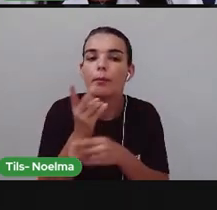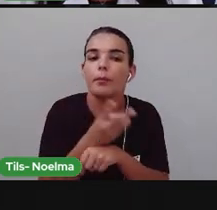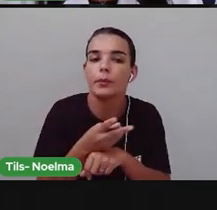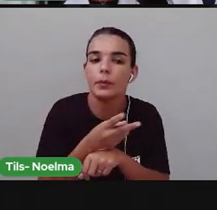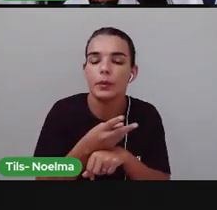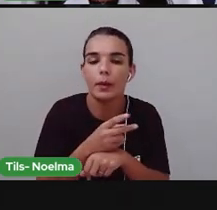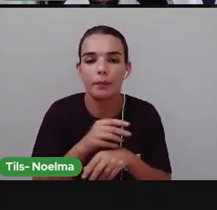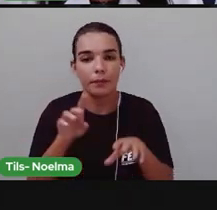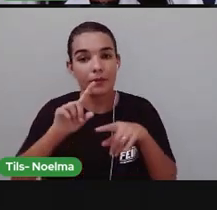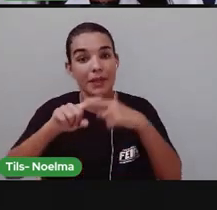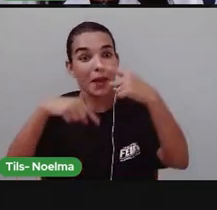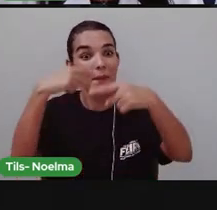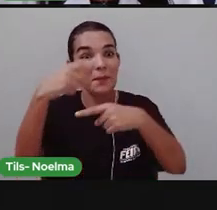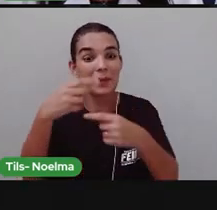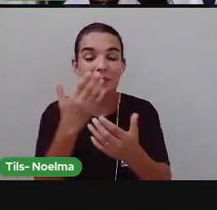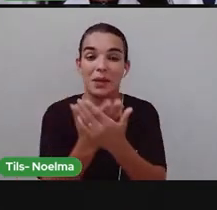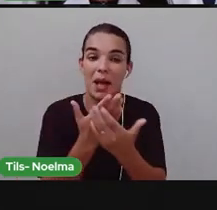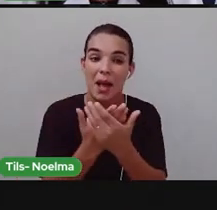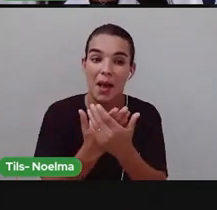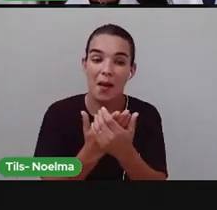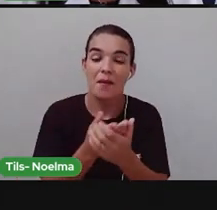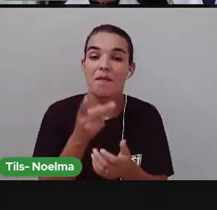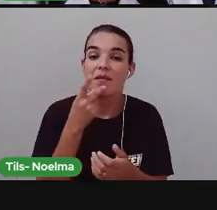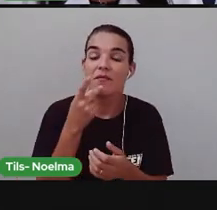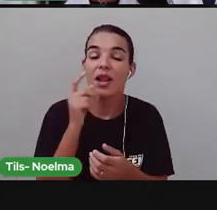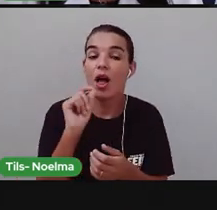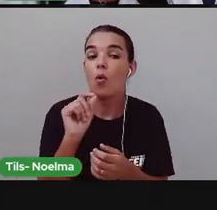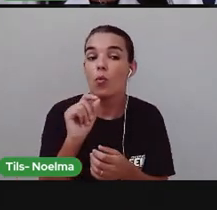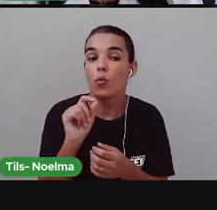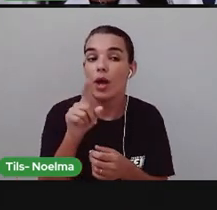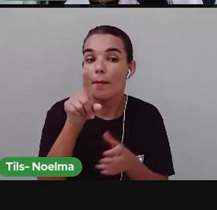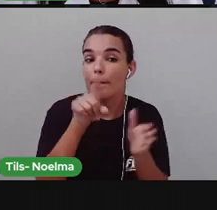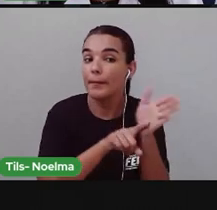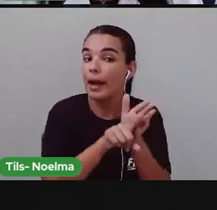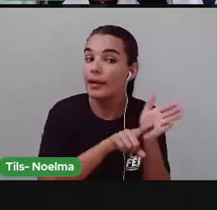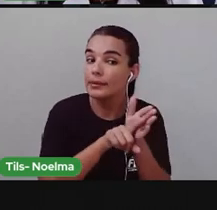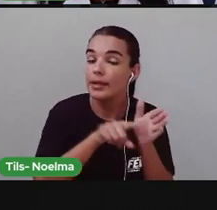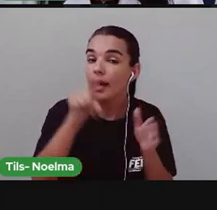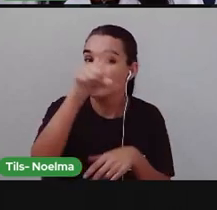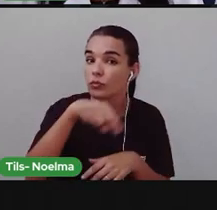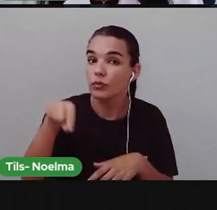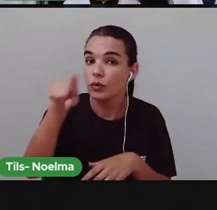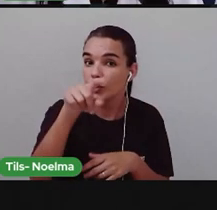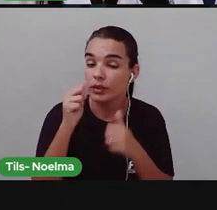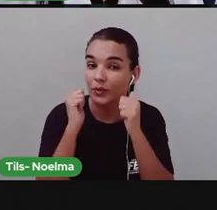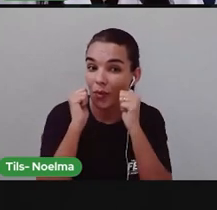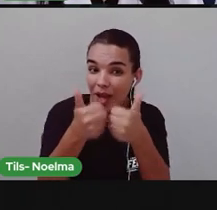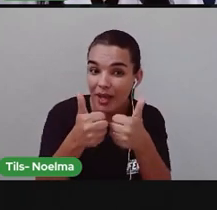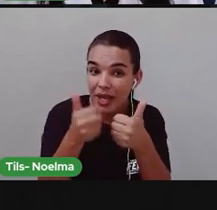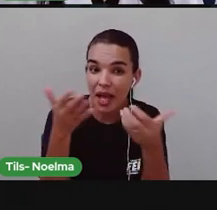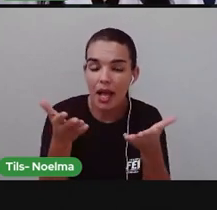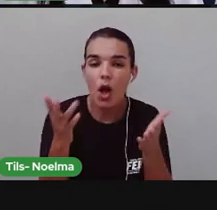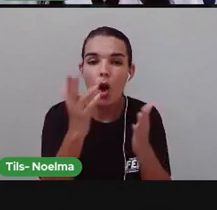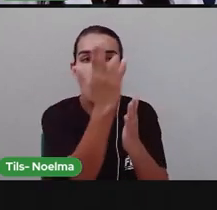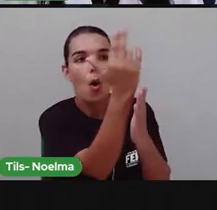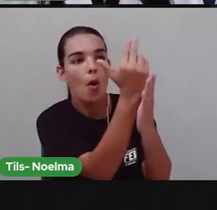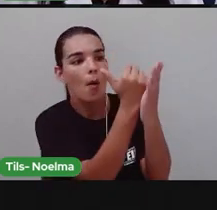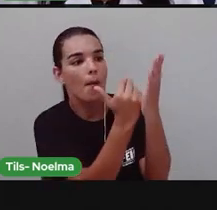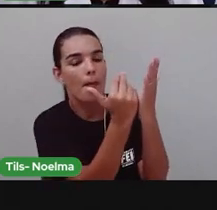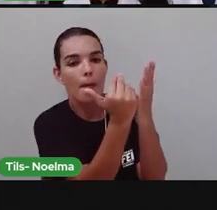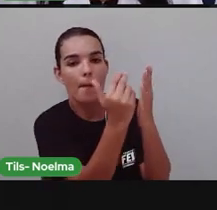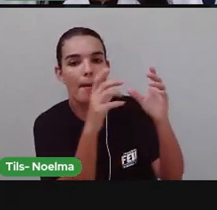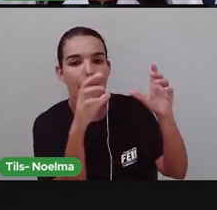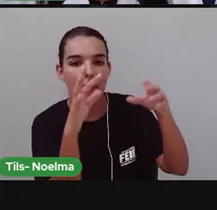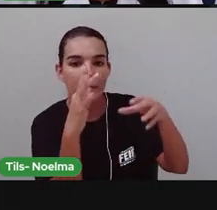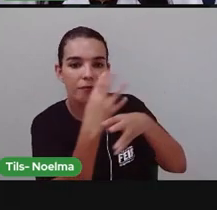E na próxima aula A gente vai falar Sobre essa pesquisa De vocês Certo Aqui nós temos A cidade de